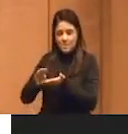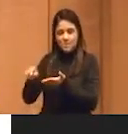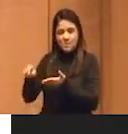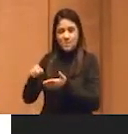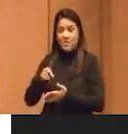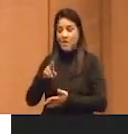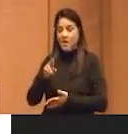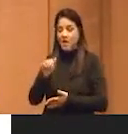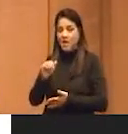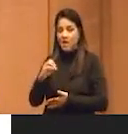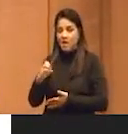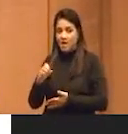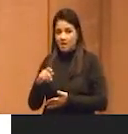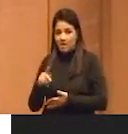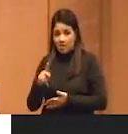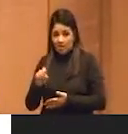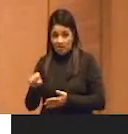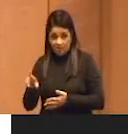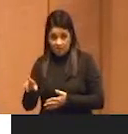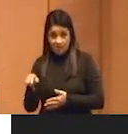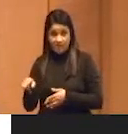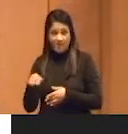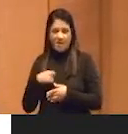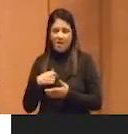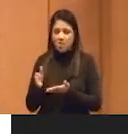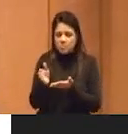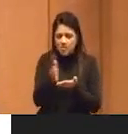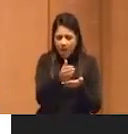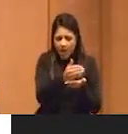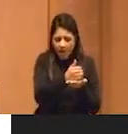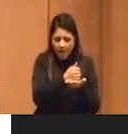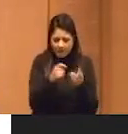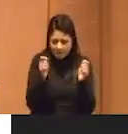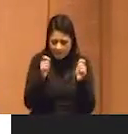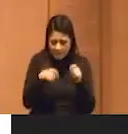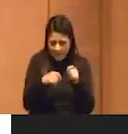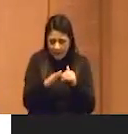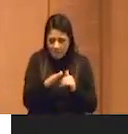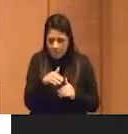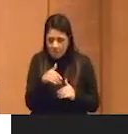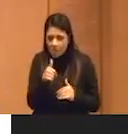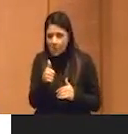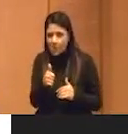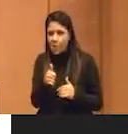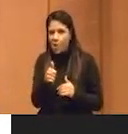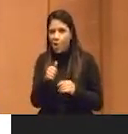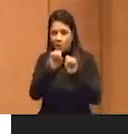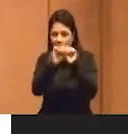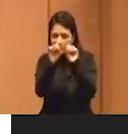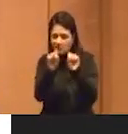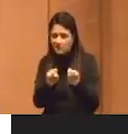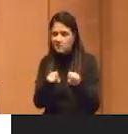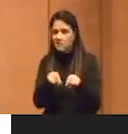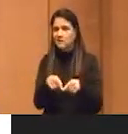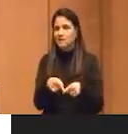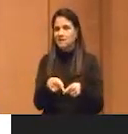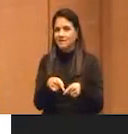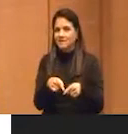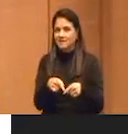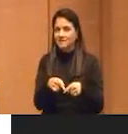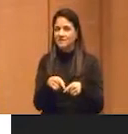os hackers ali a entender se a gente pega esses dados a gente pode ir melhorando o sistema, é lógico,